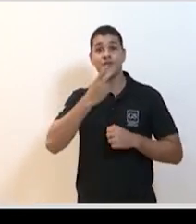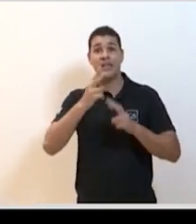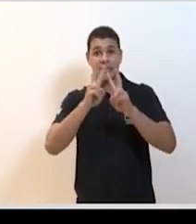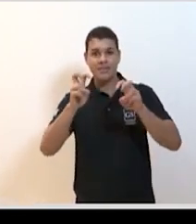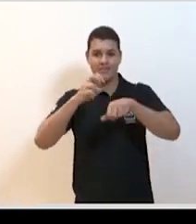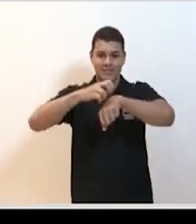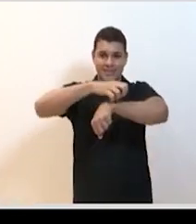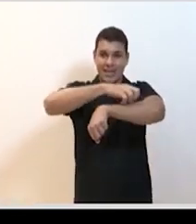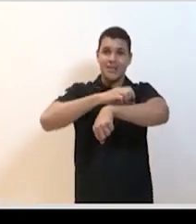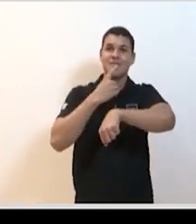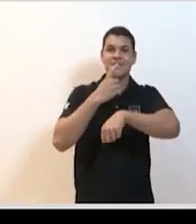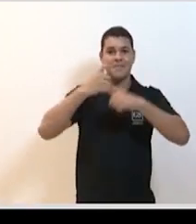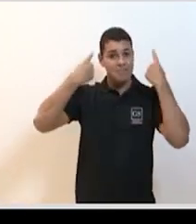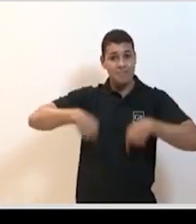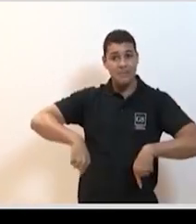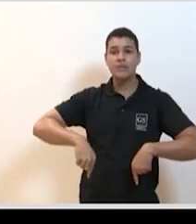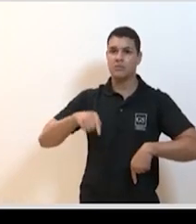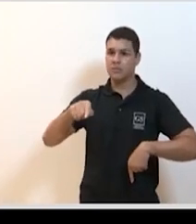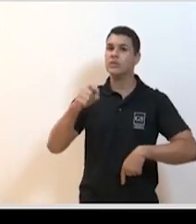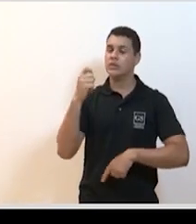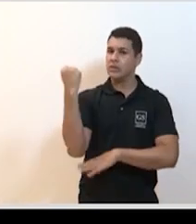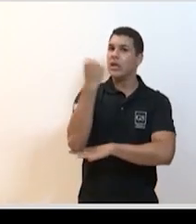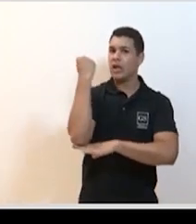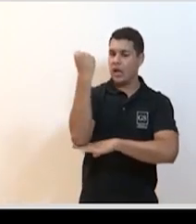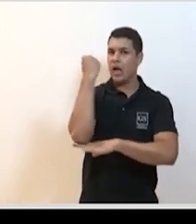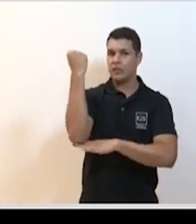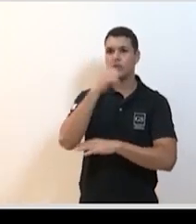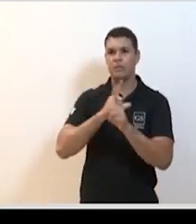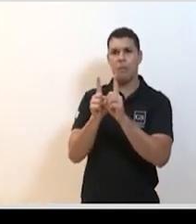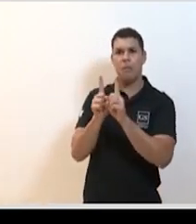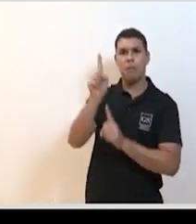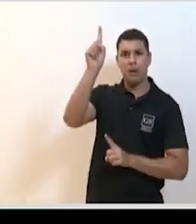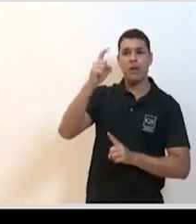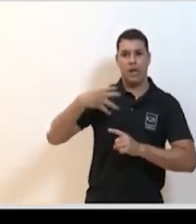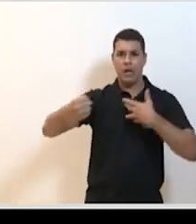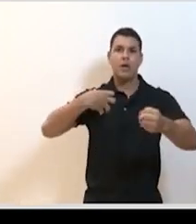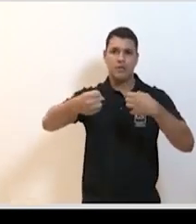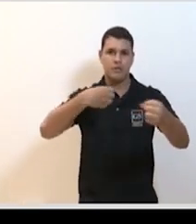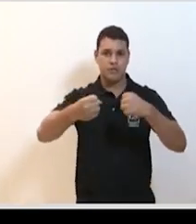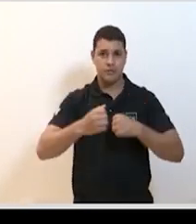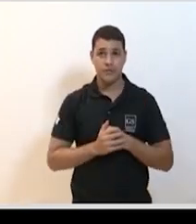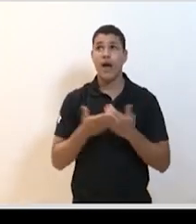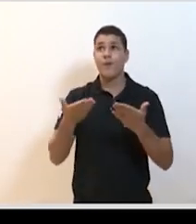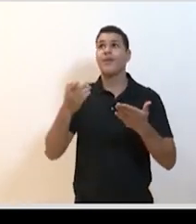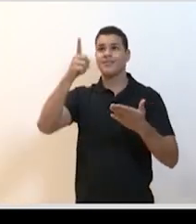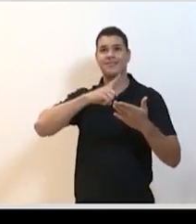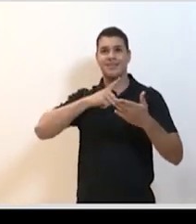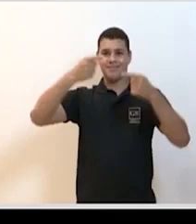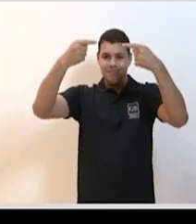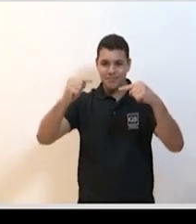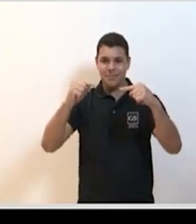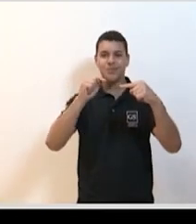ali em cima, com uma taxa altíssima de transmissibilidade. A gente vê ali o nosso novo vírus, ali na tabela da